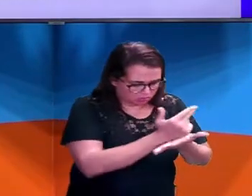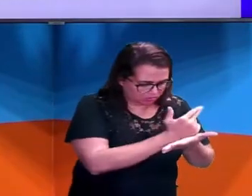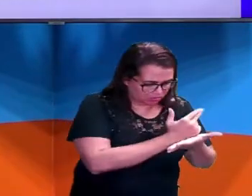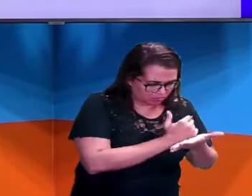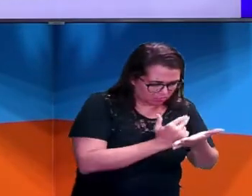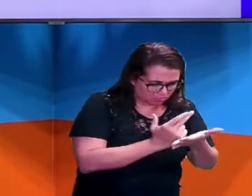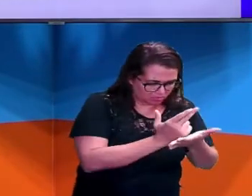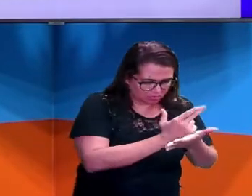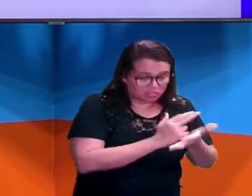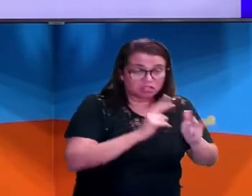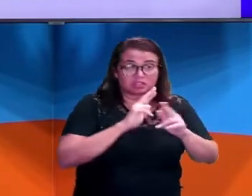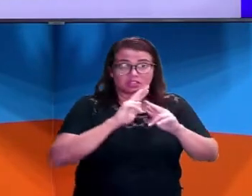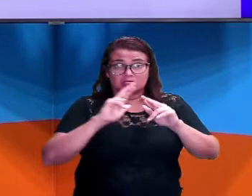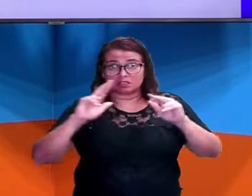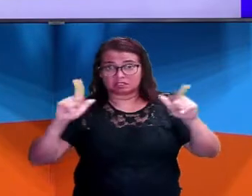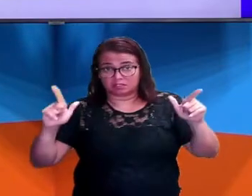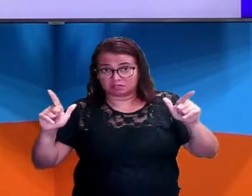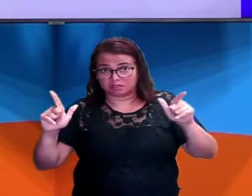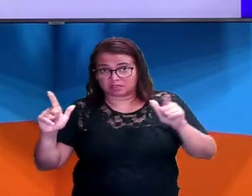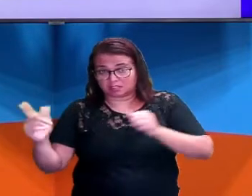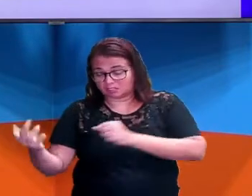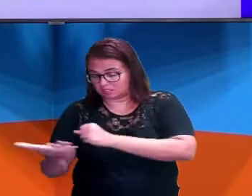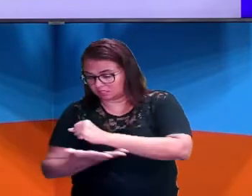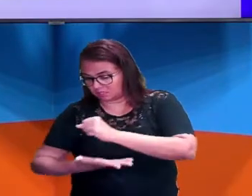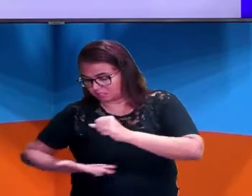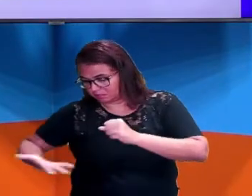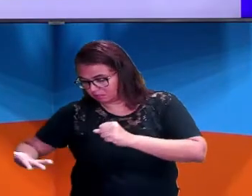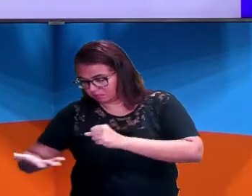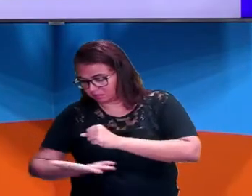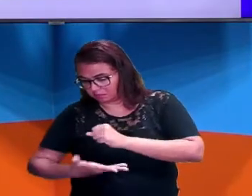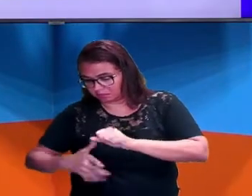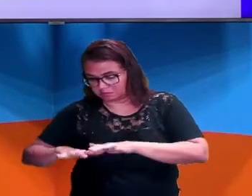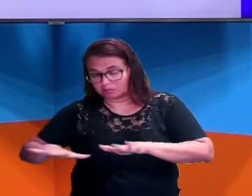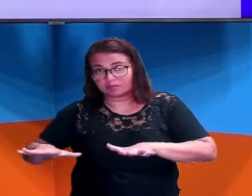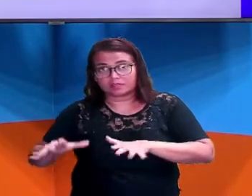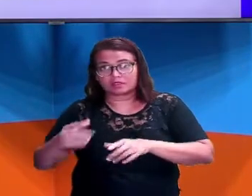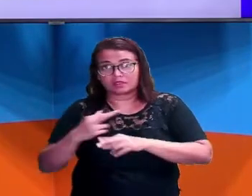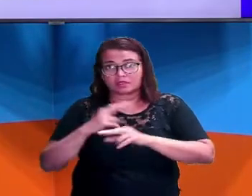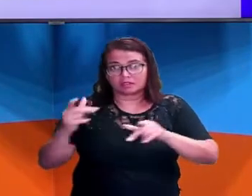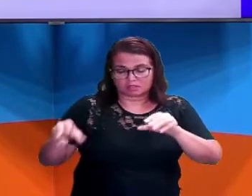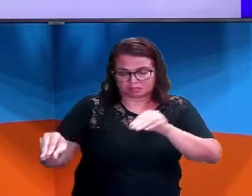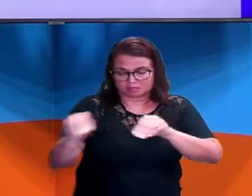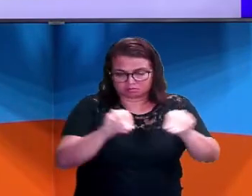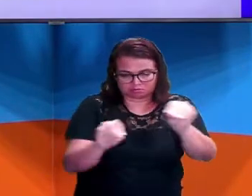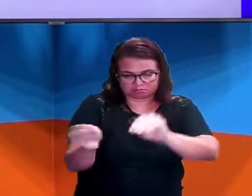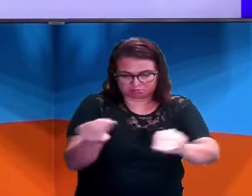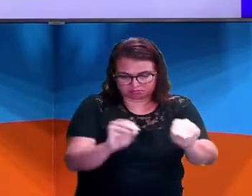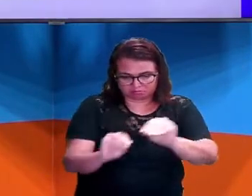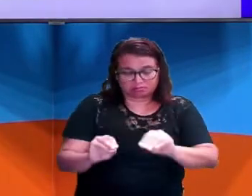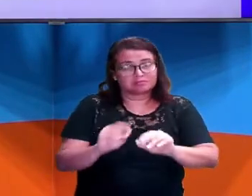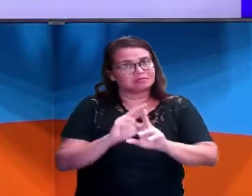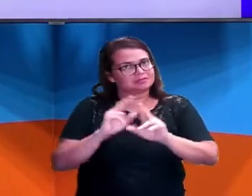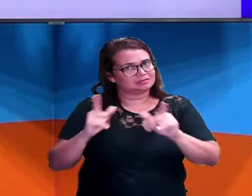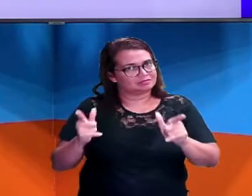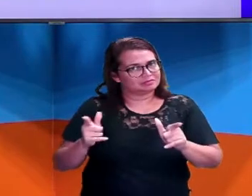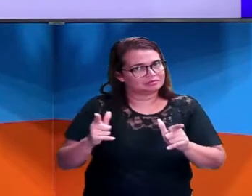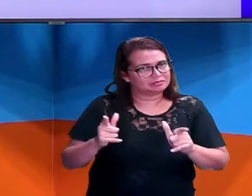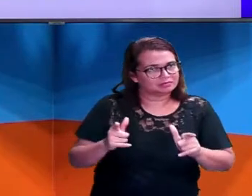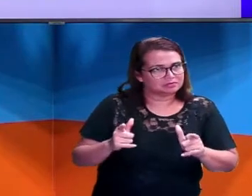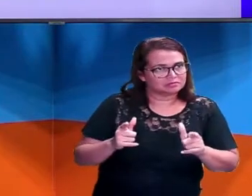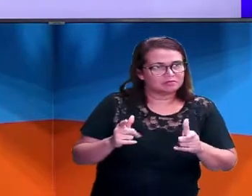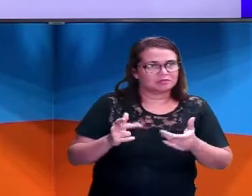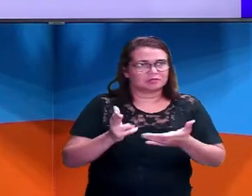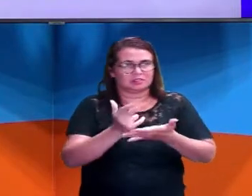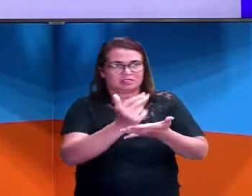diferente de planta baixa e é diferente de maquete. Vocês vão entender o porquê. Então o croquis é um